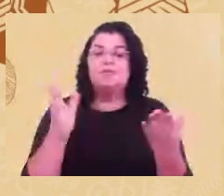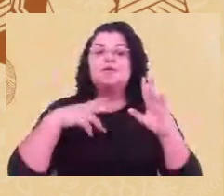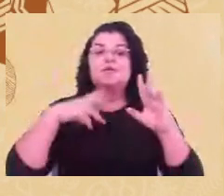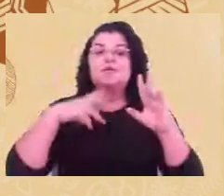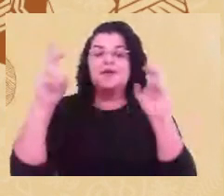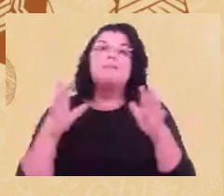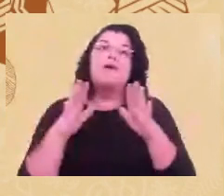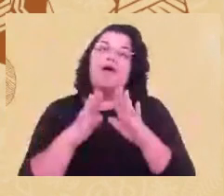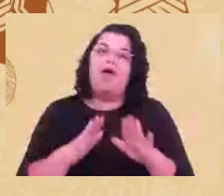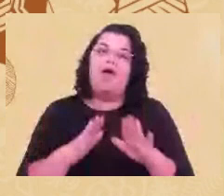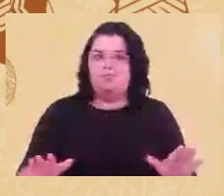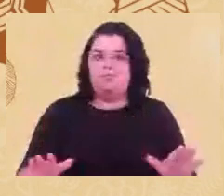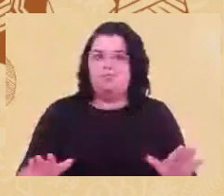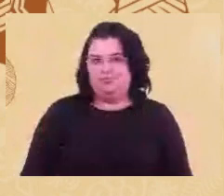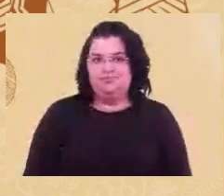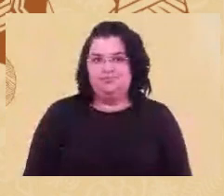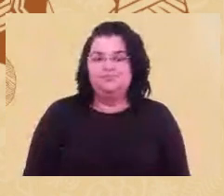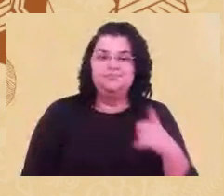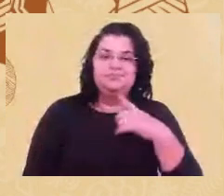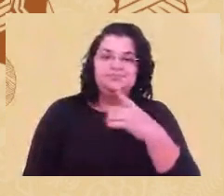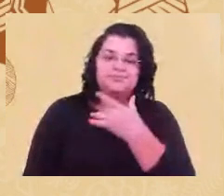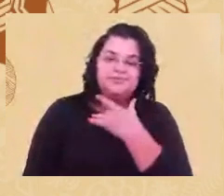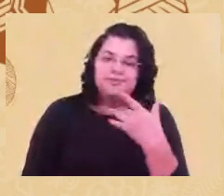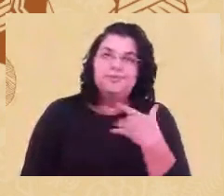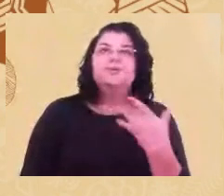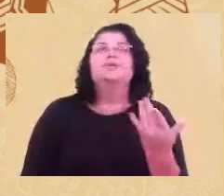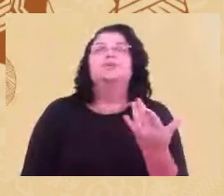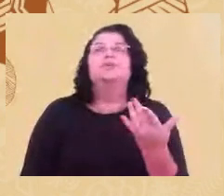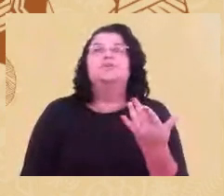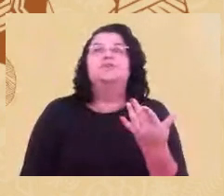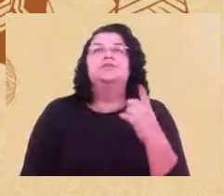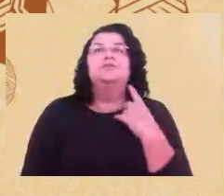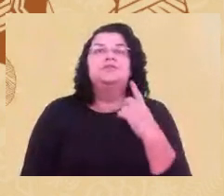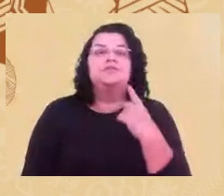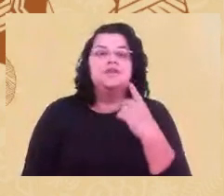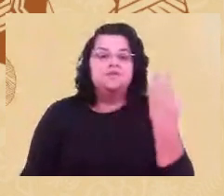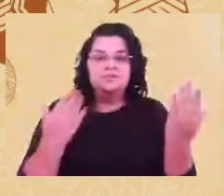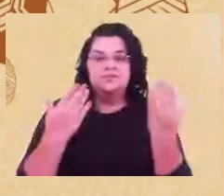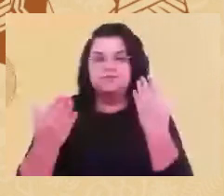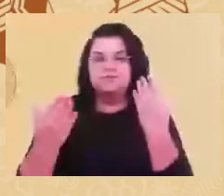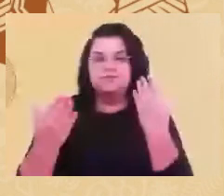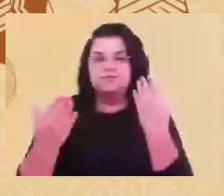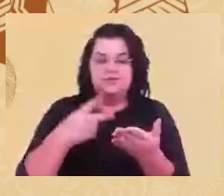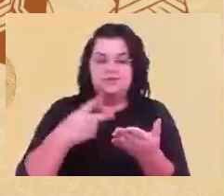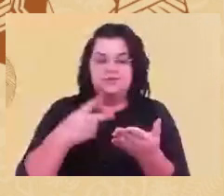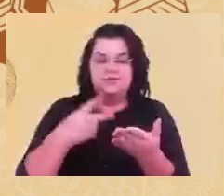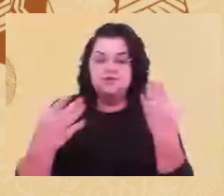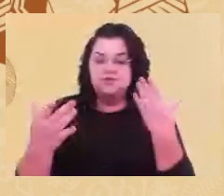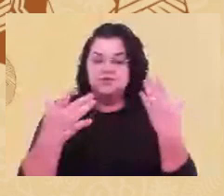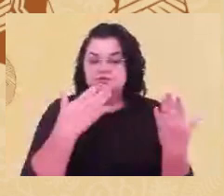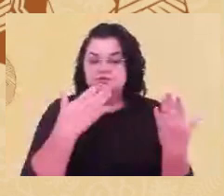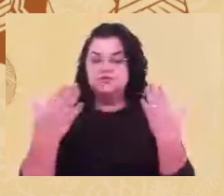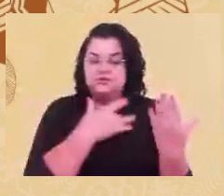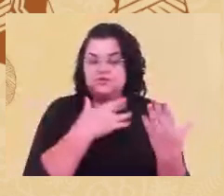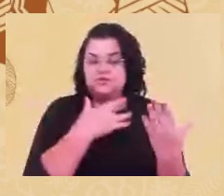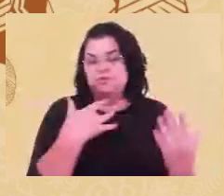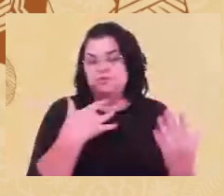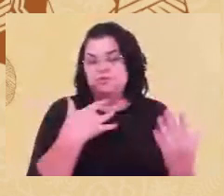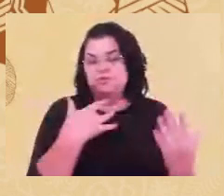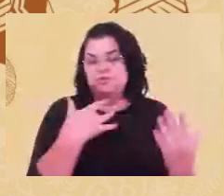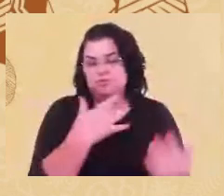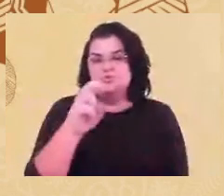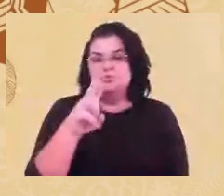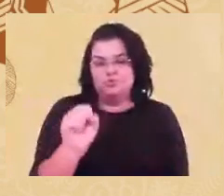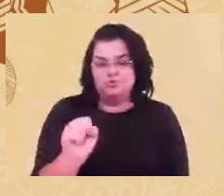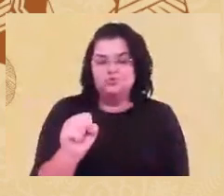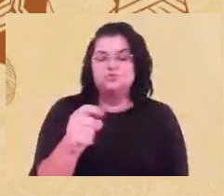cheguei na psicologia através da saúde, através da saúde pública, através do SUS, através, já